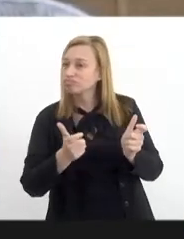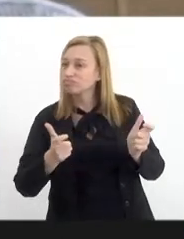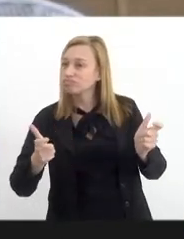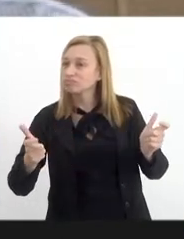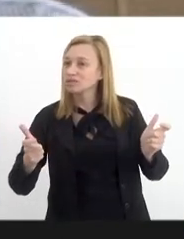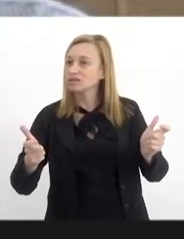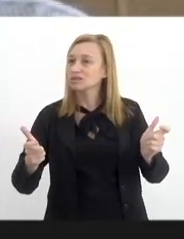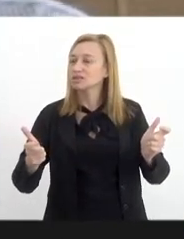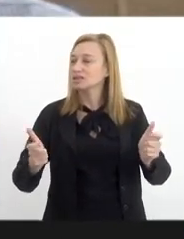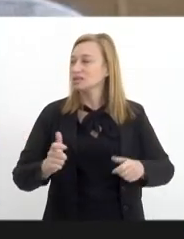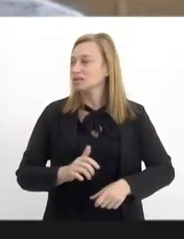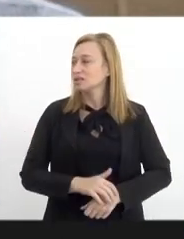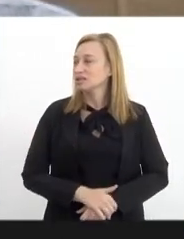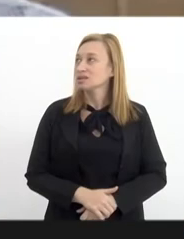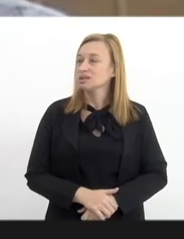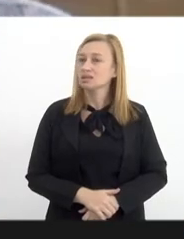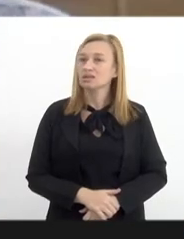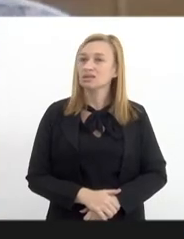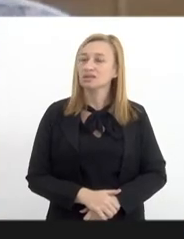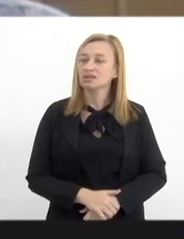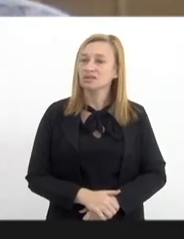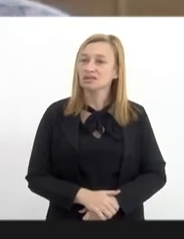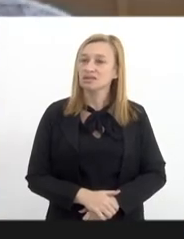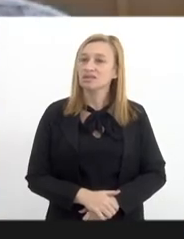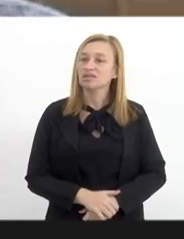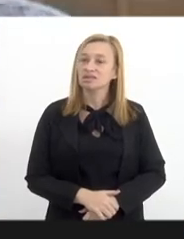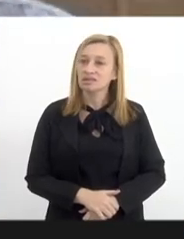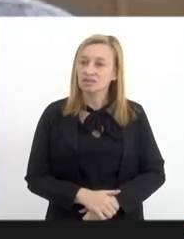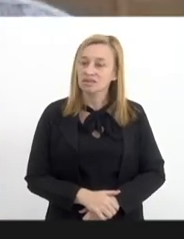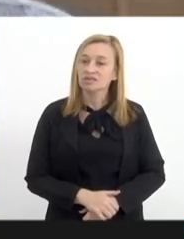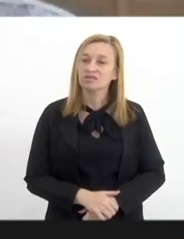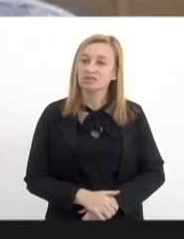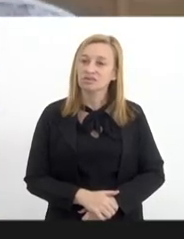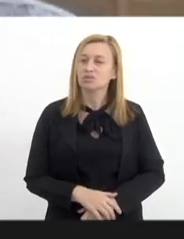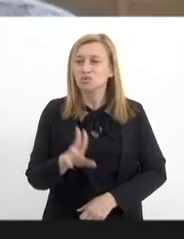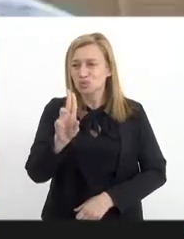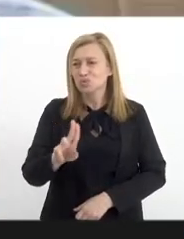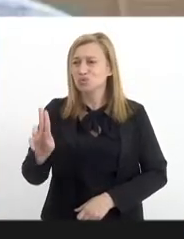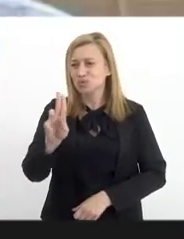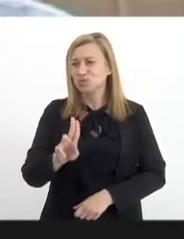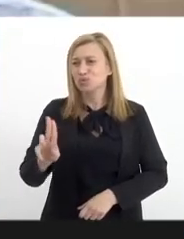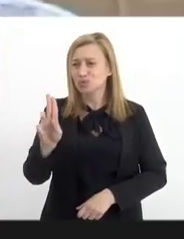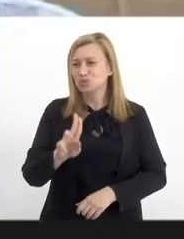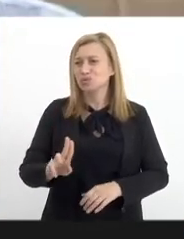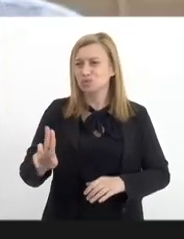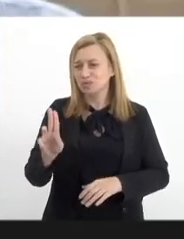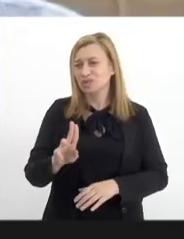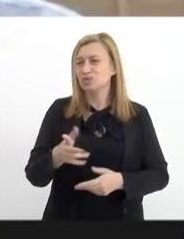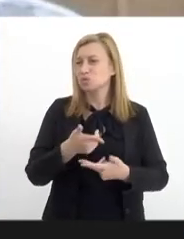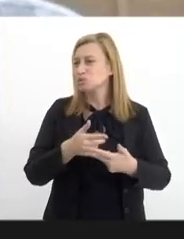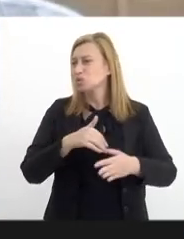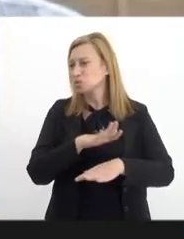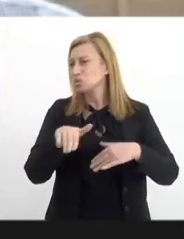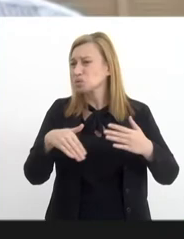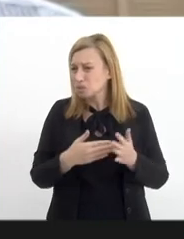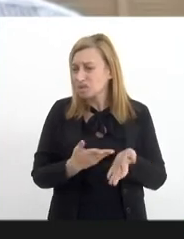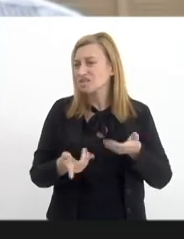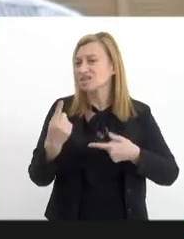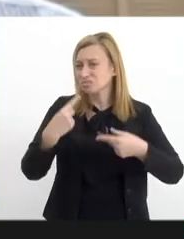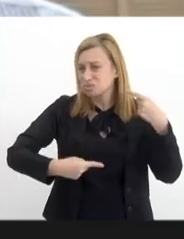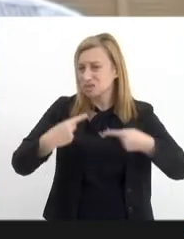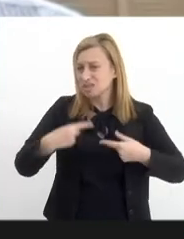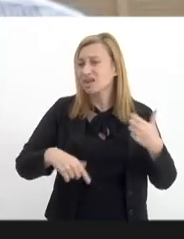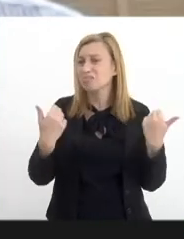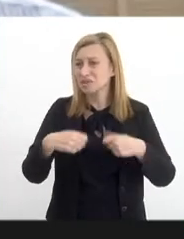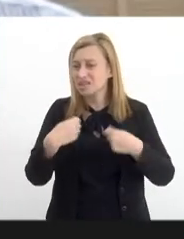indiscriminada do uso abusivo, todas essas políticas elas precisam